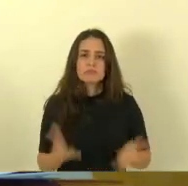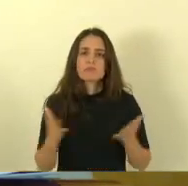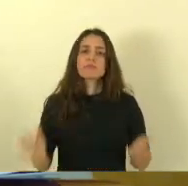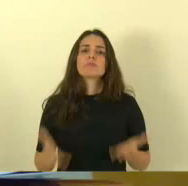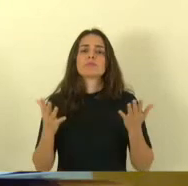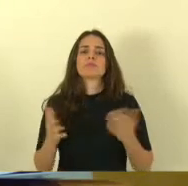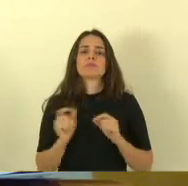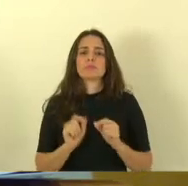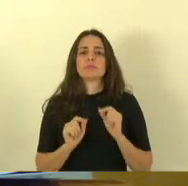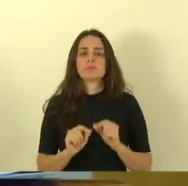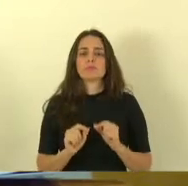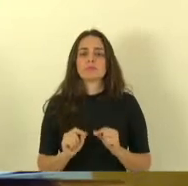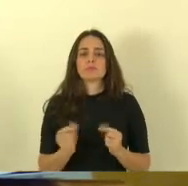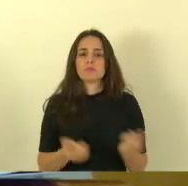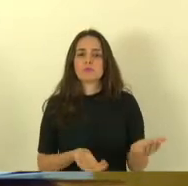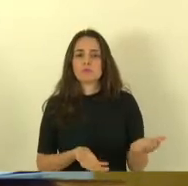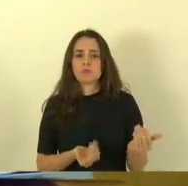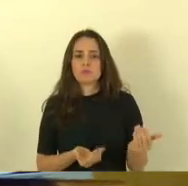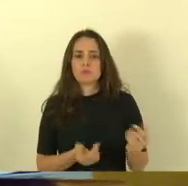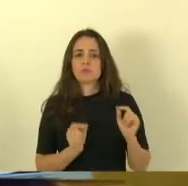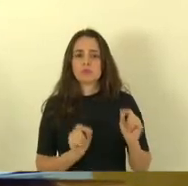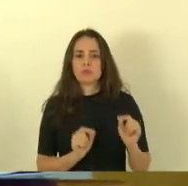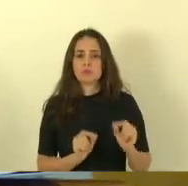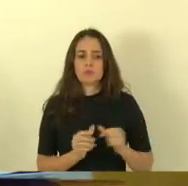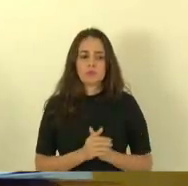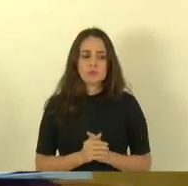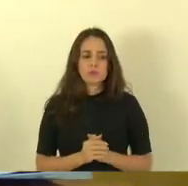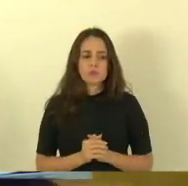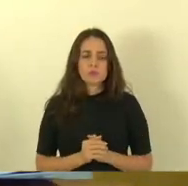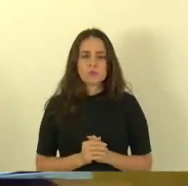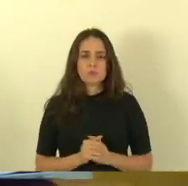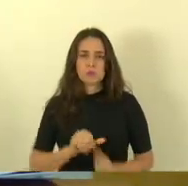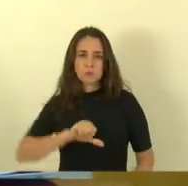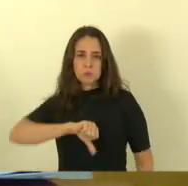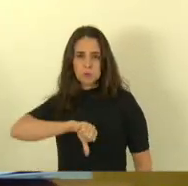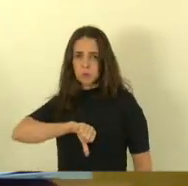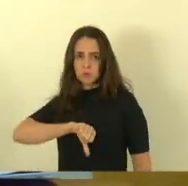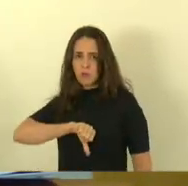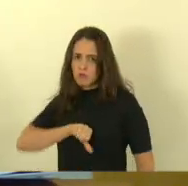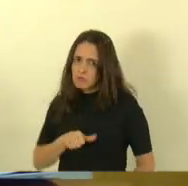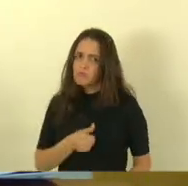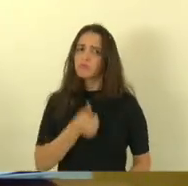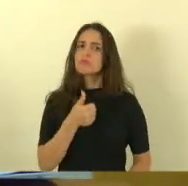esses jovens pra não ficar com a autoestima baixa